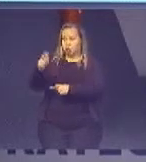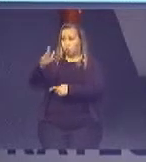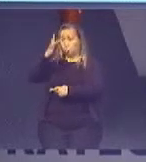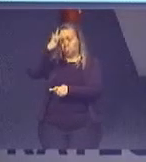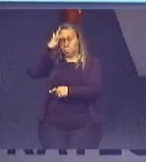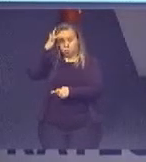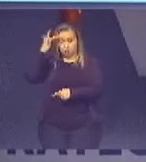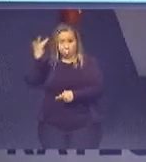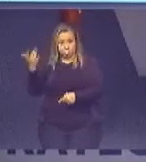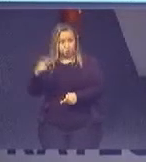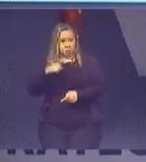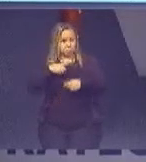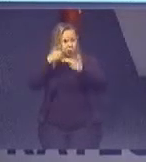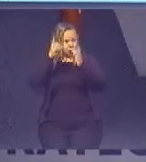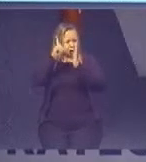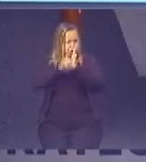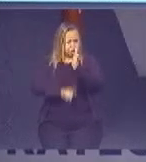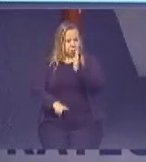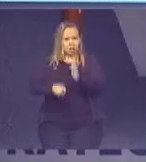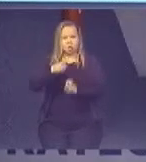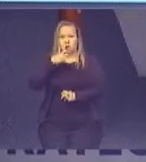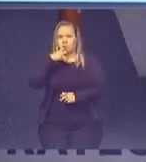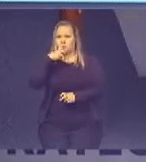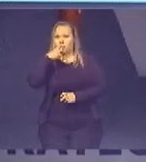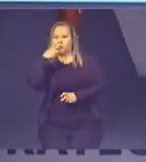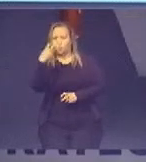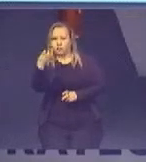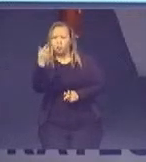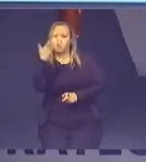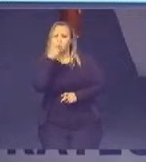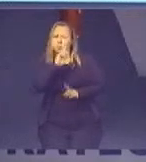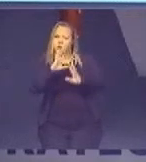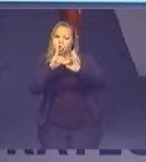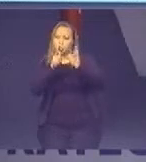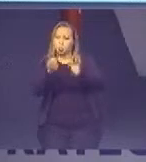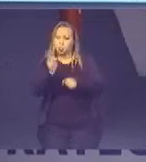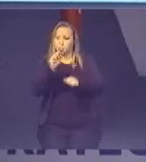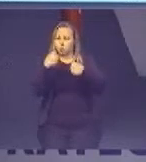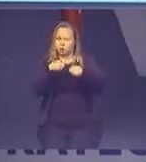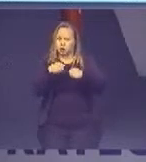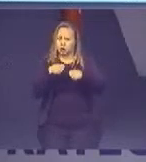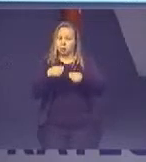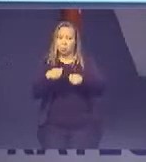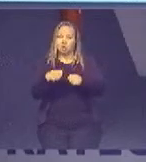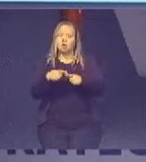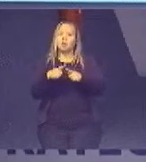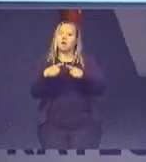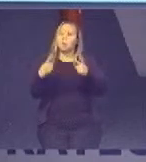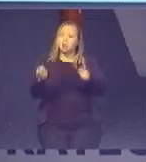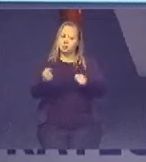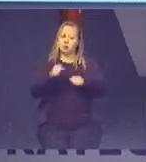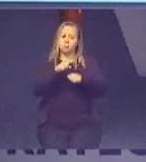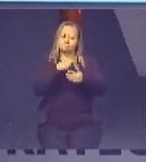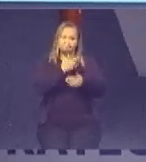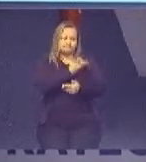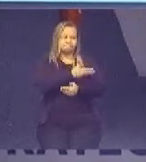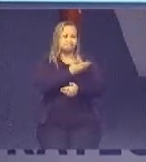direito de voz, eu não preciso lá estar. Mas, para os excluídos, sim.